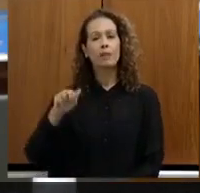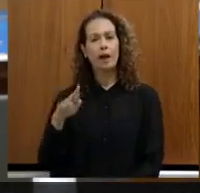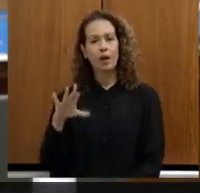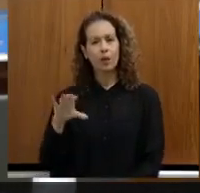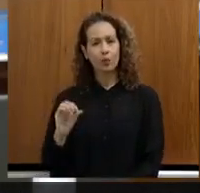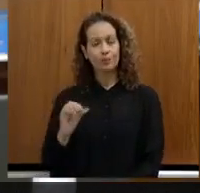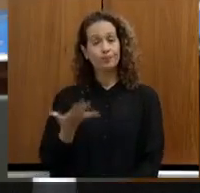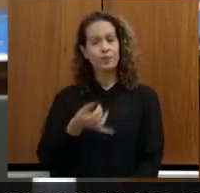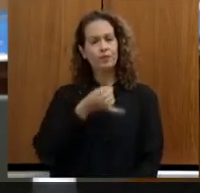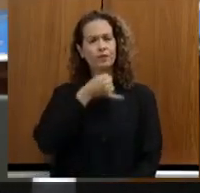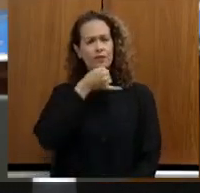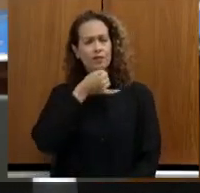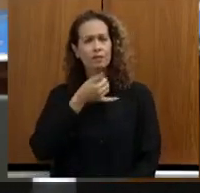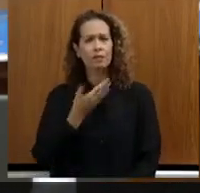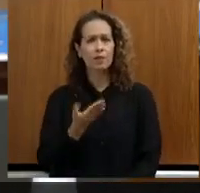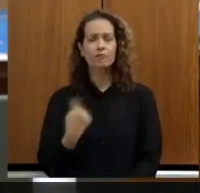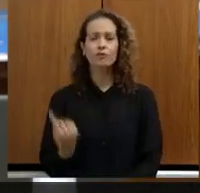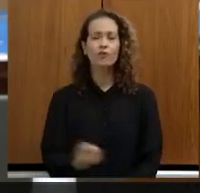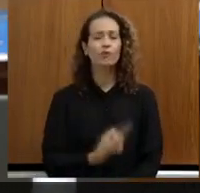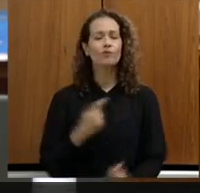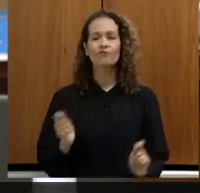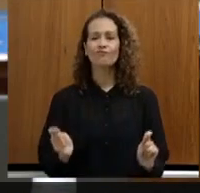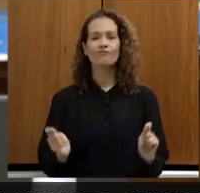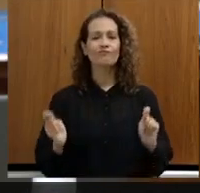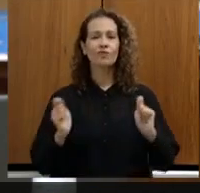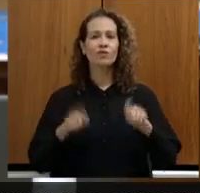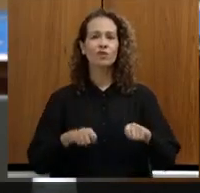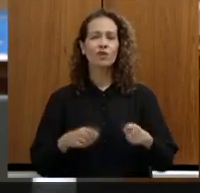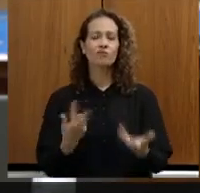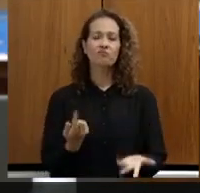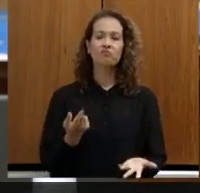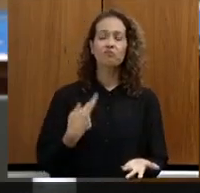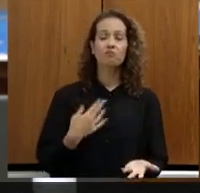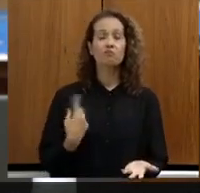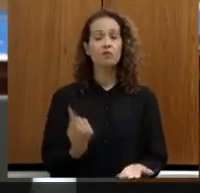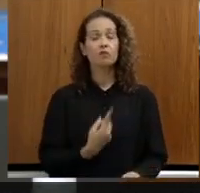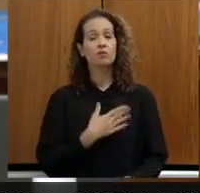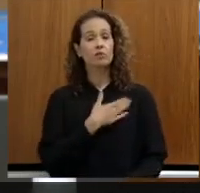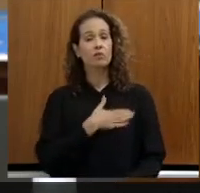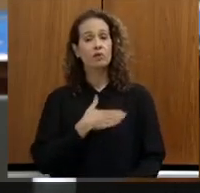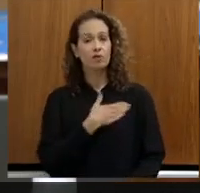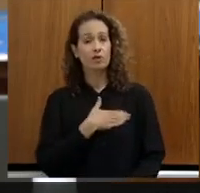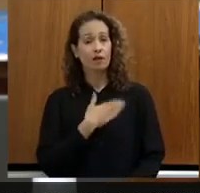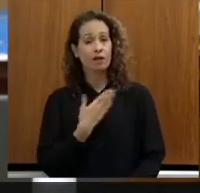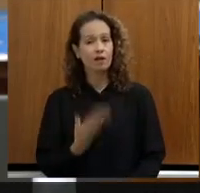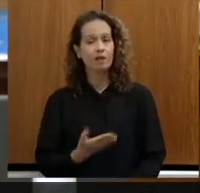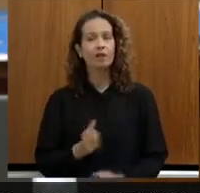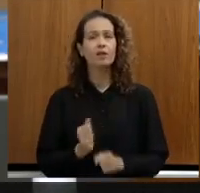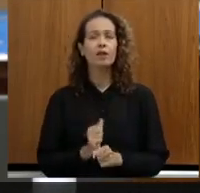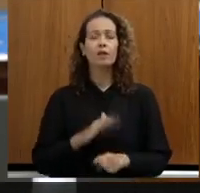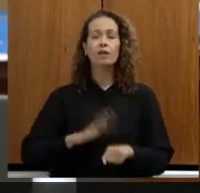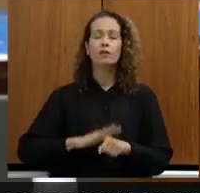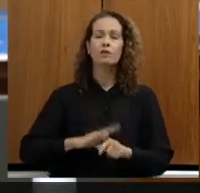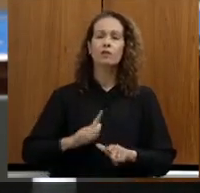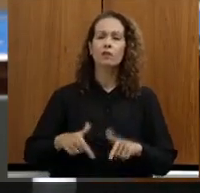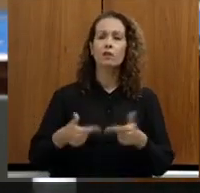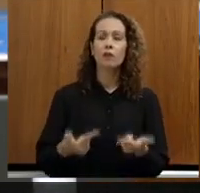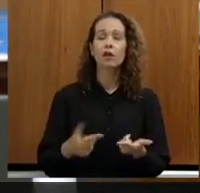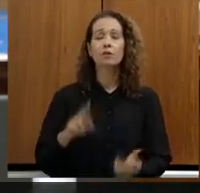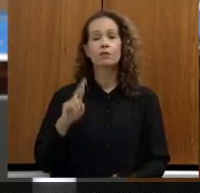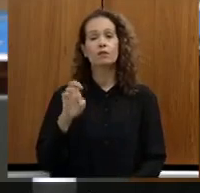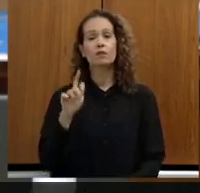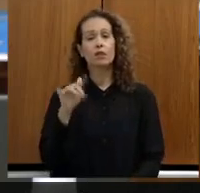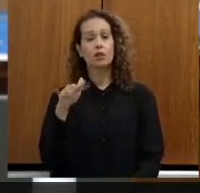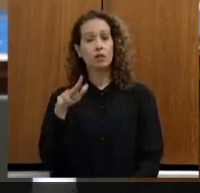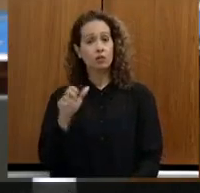tivemos a mesma efetividade ou efetividade que a gente gostaria na implementação das ações. Regina mesmo, presidente